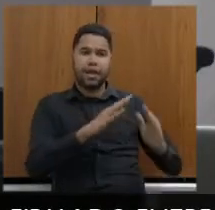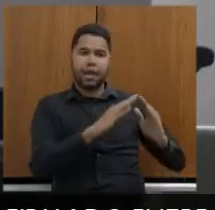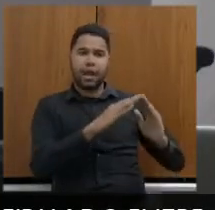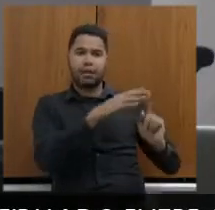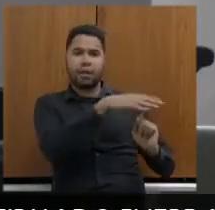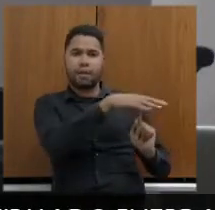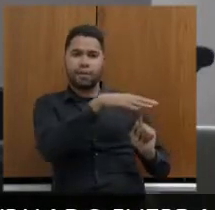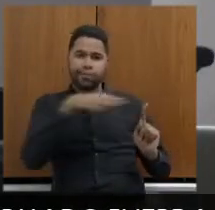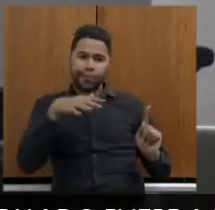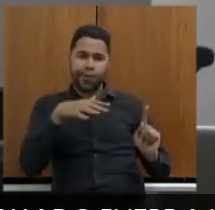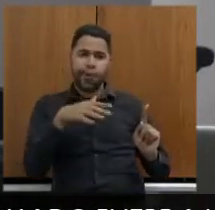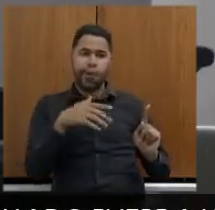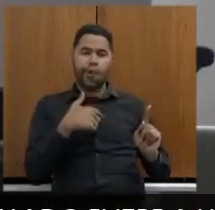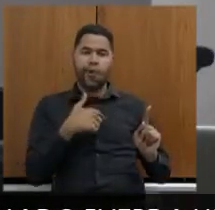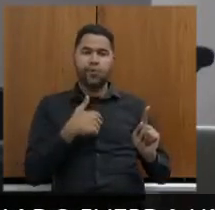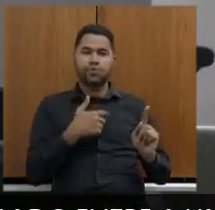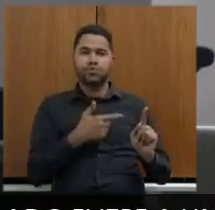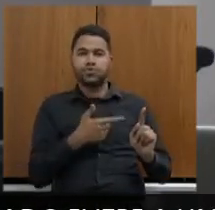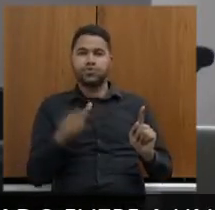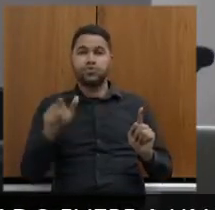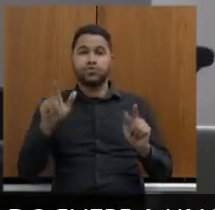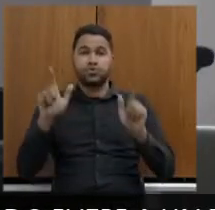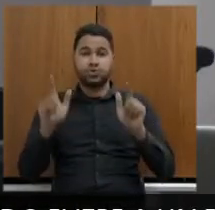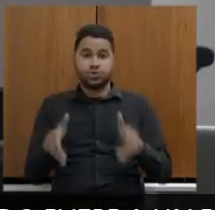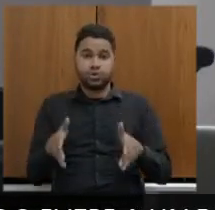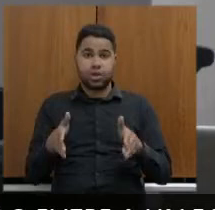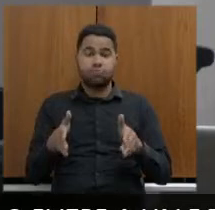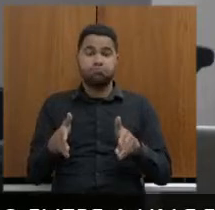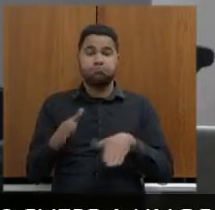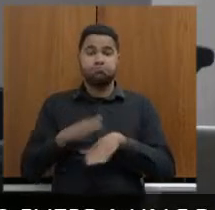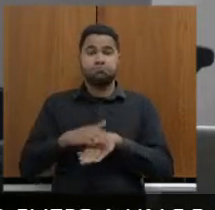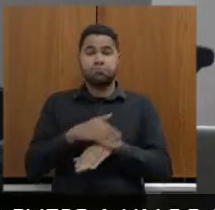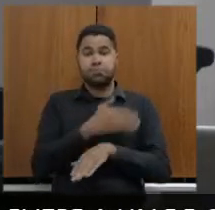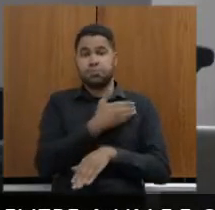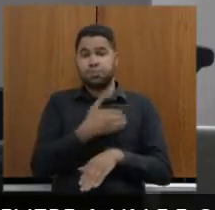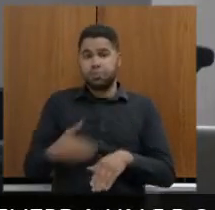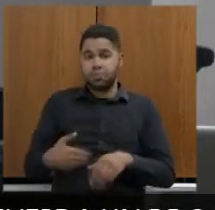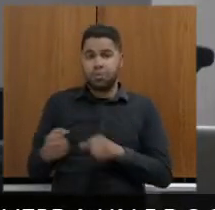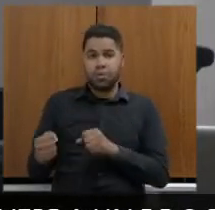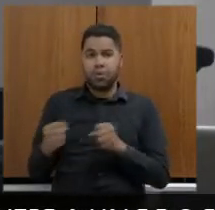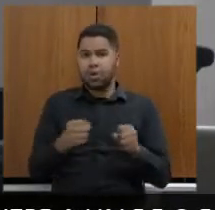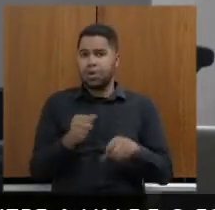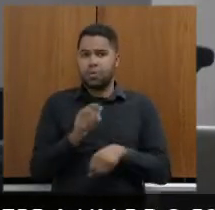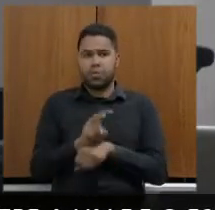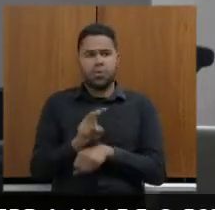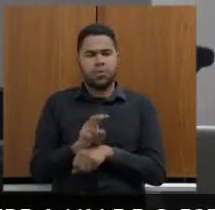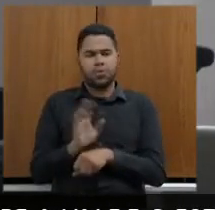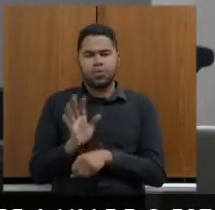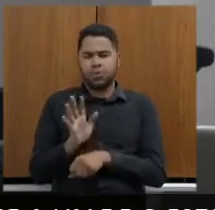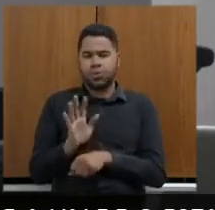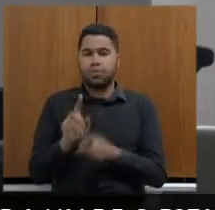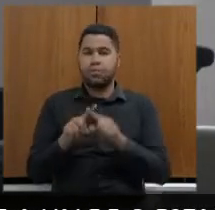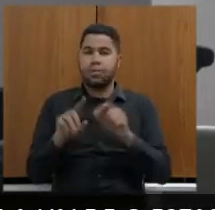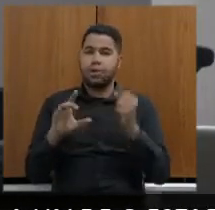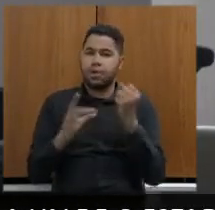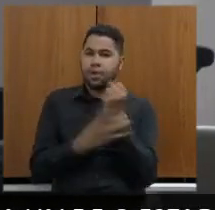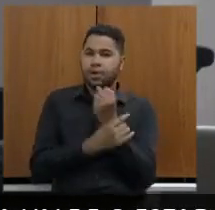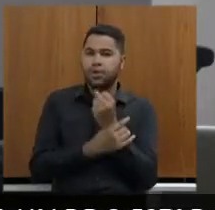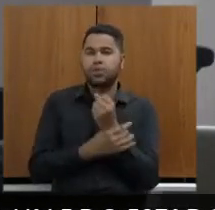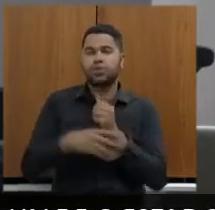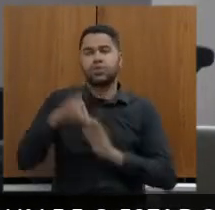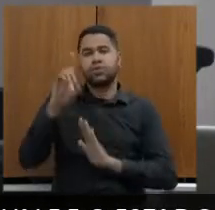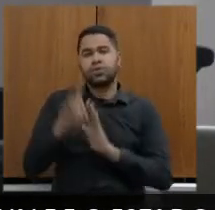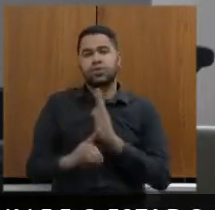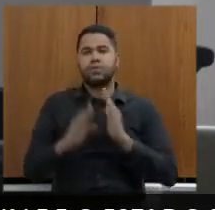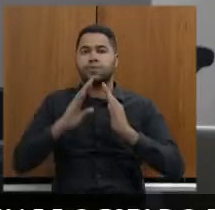reassentadas em imóveis já disponibilizados pelo poder público para que não fiquem em caráter provisório tenham garantido o direito à